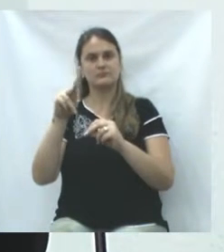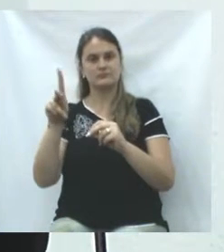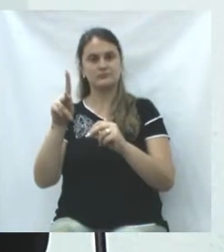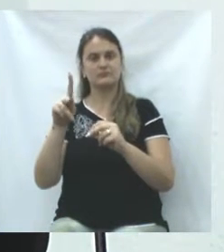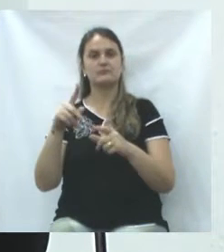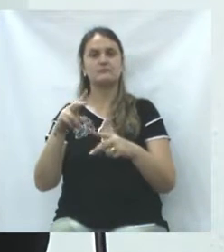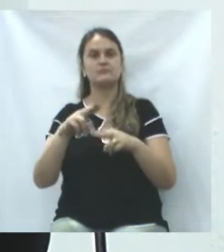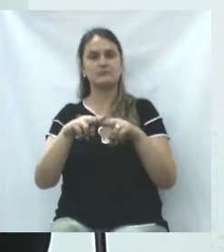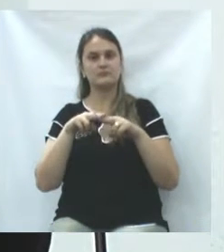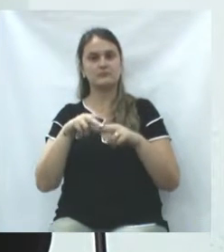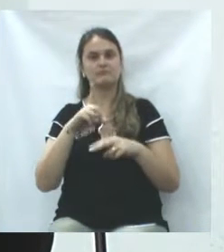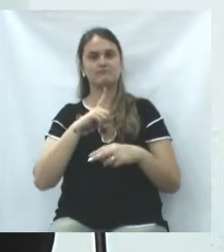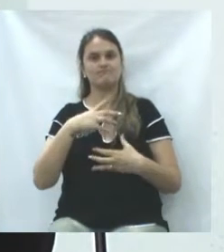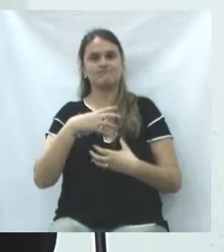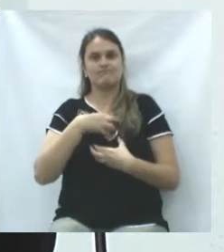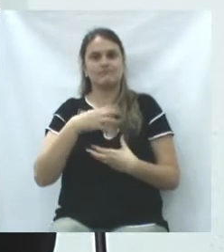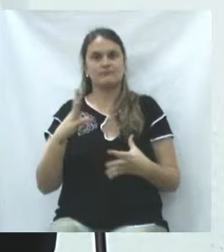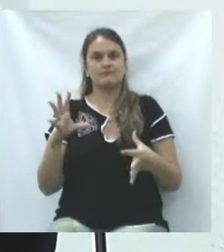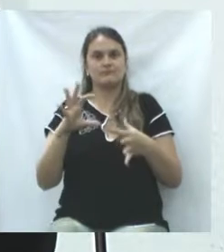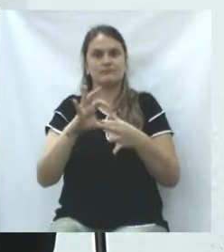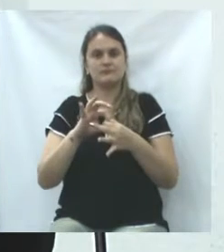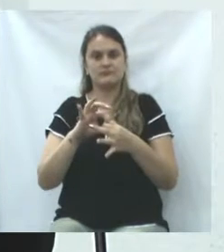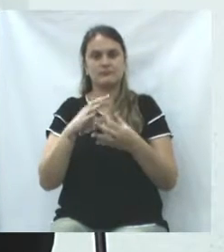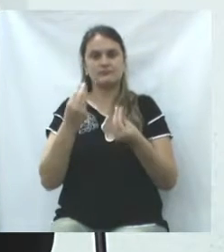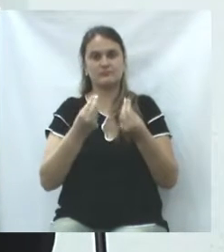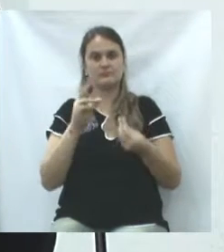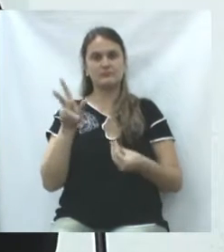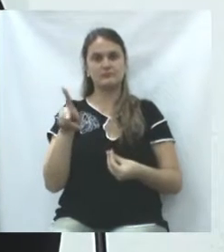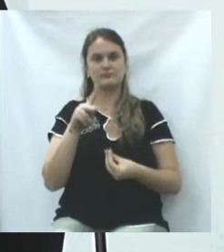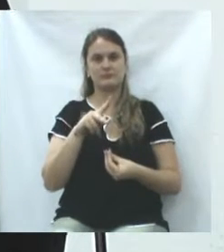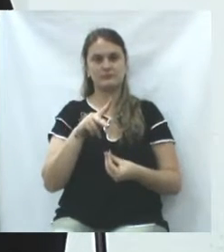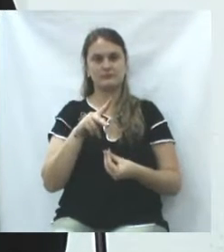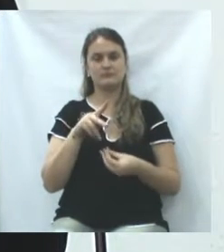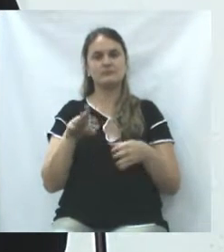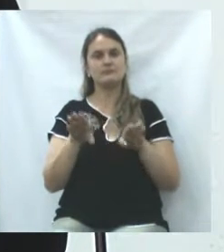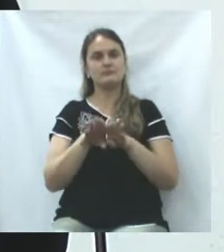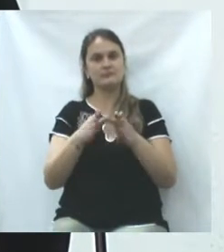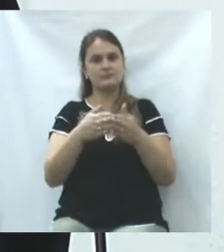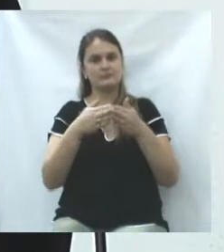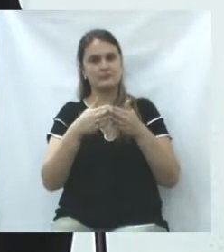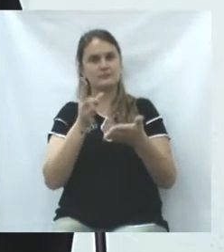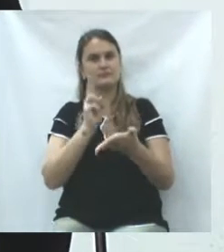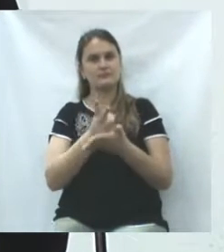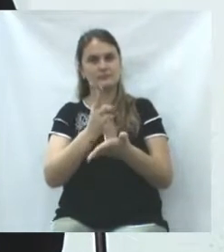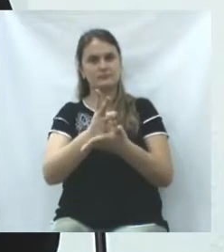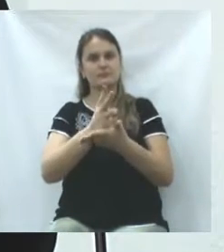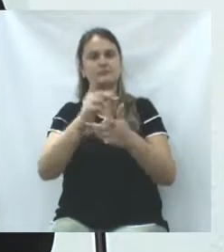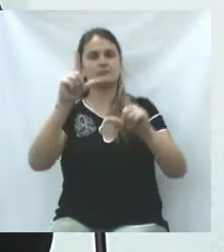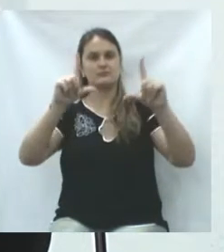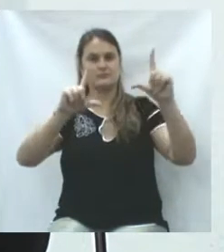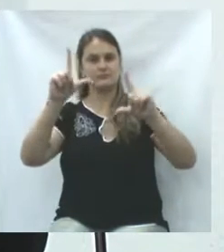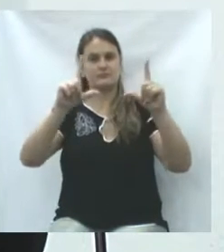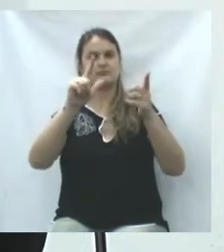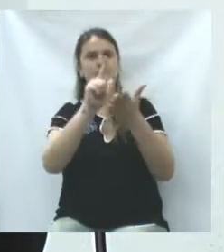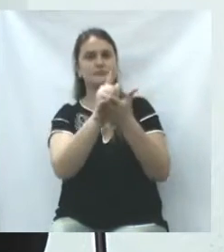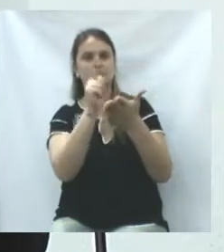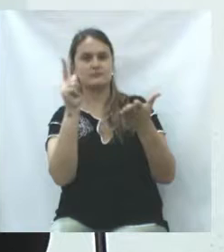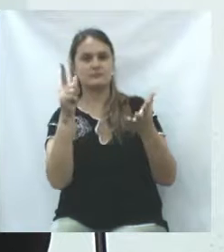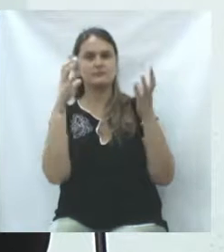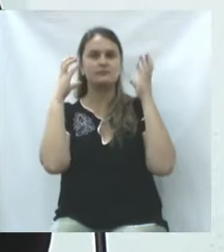pois me sinto parte como professor e peço sempre que a imprensa,